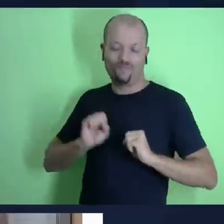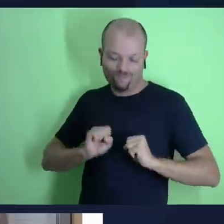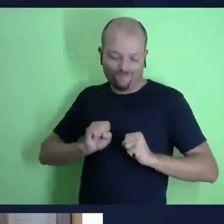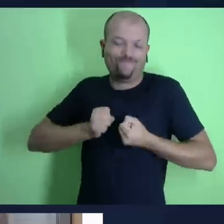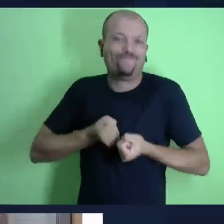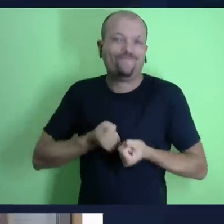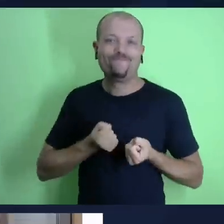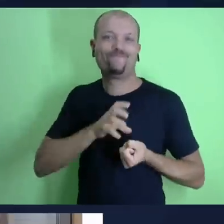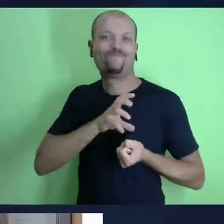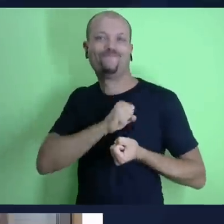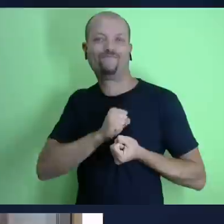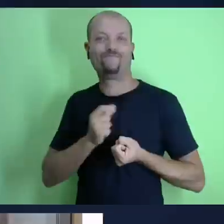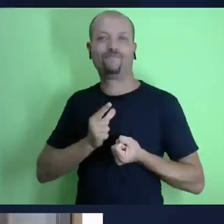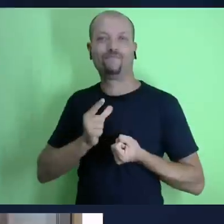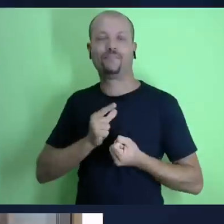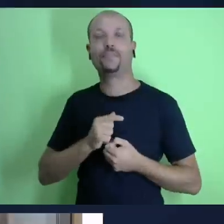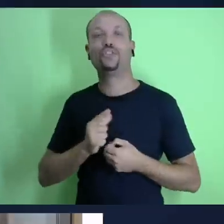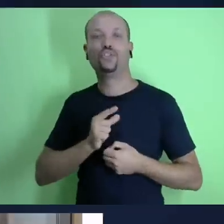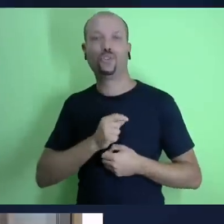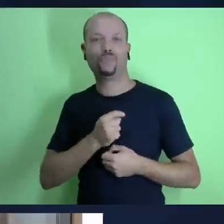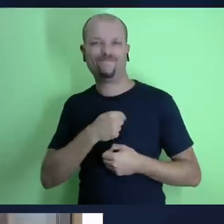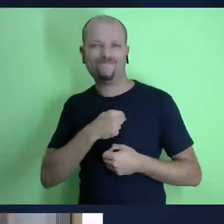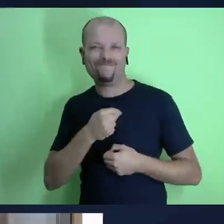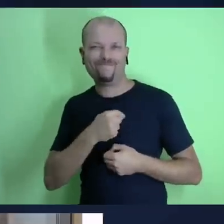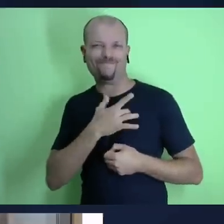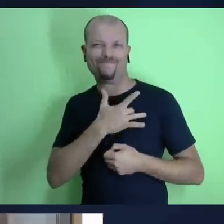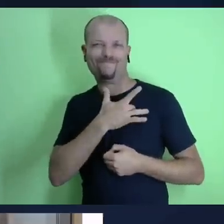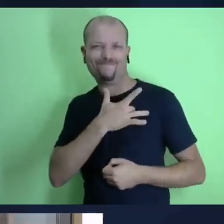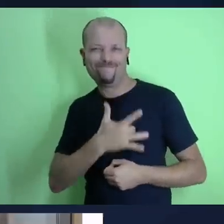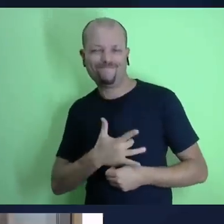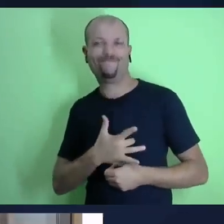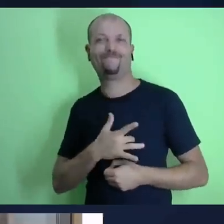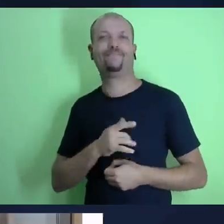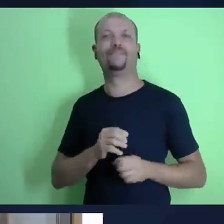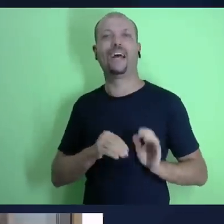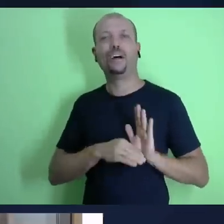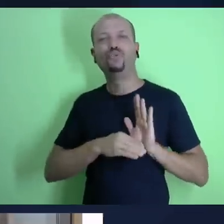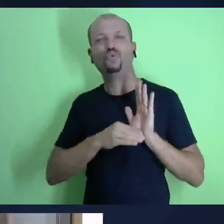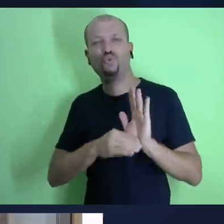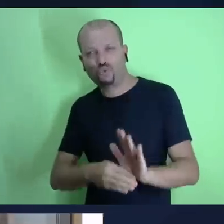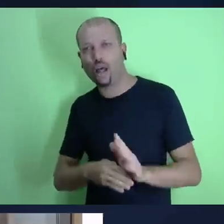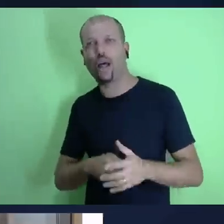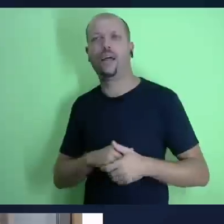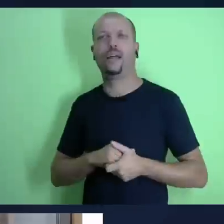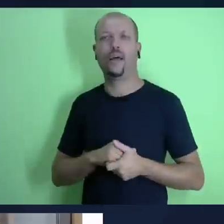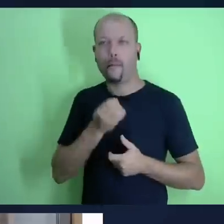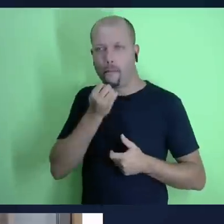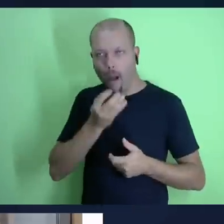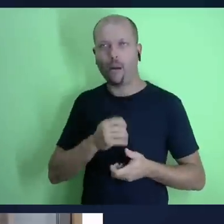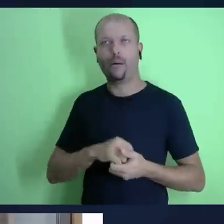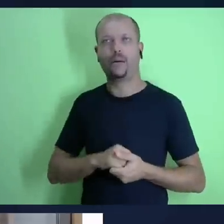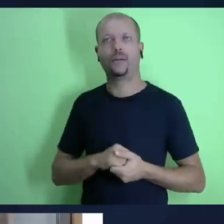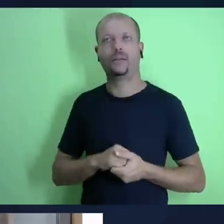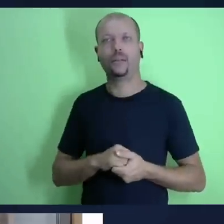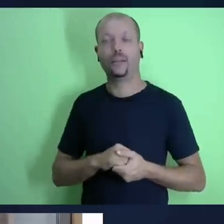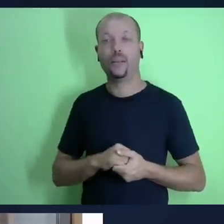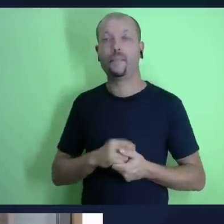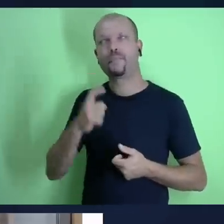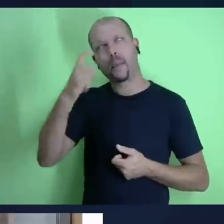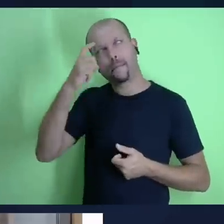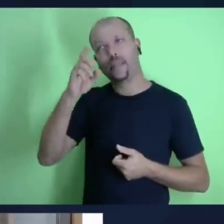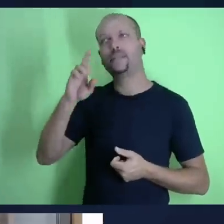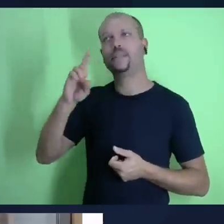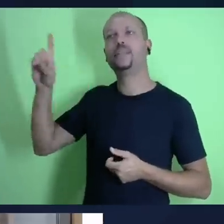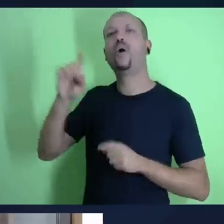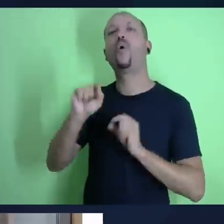superlativo dessas características né de quem deus é quem sabe quem está nos ouvindo quem está nos